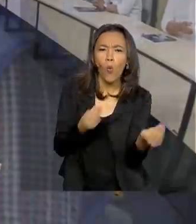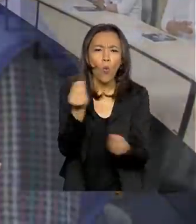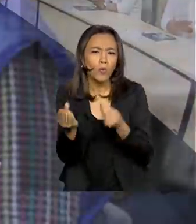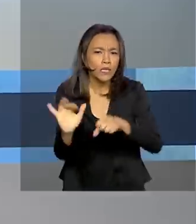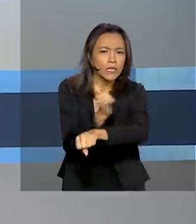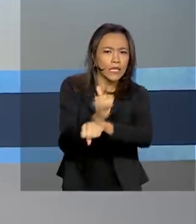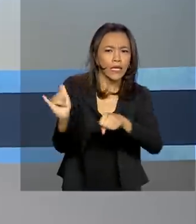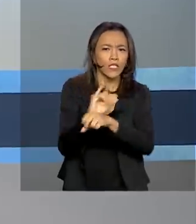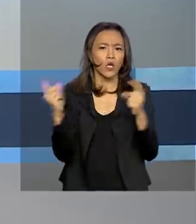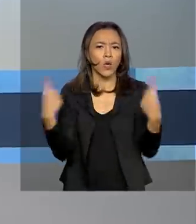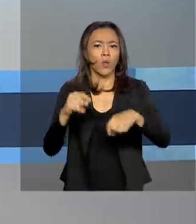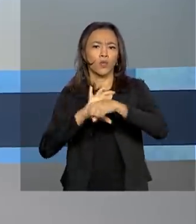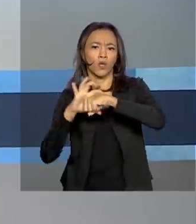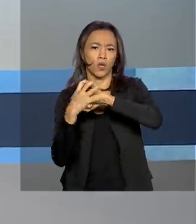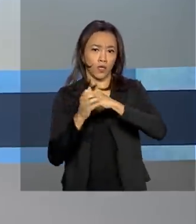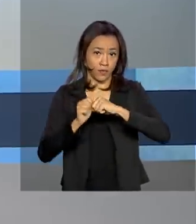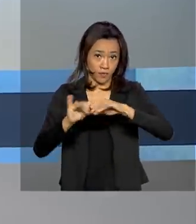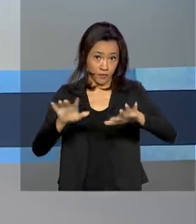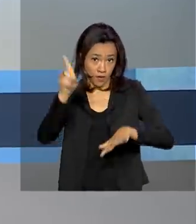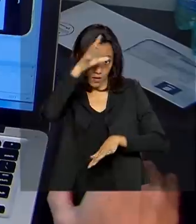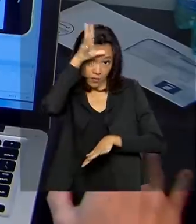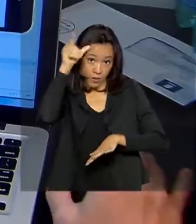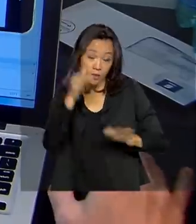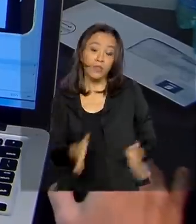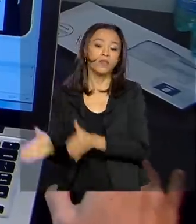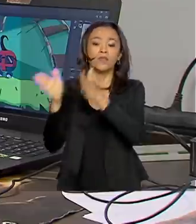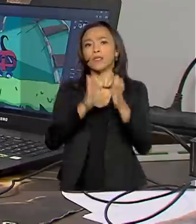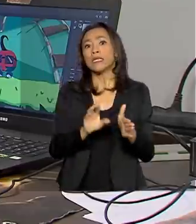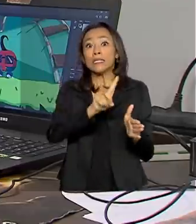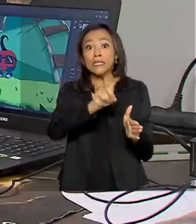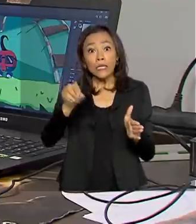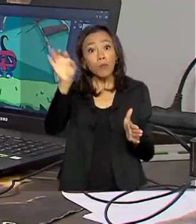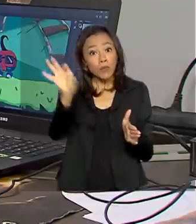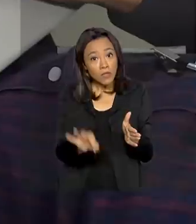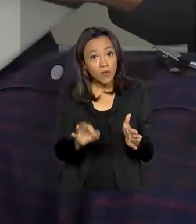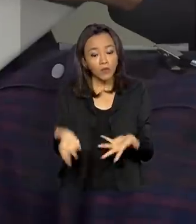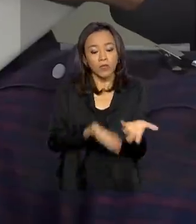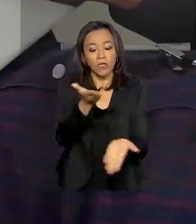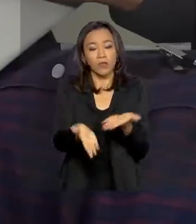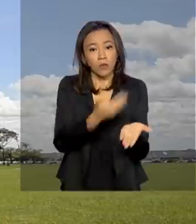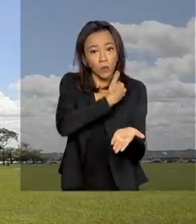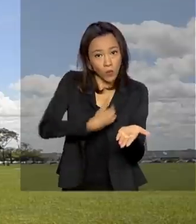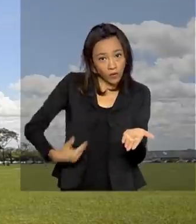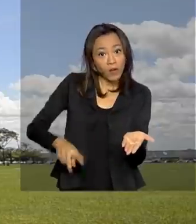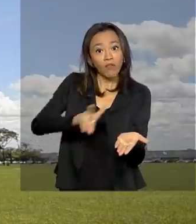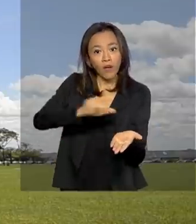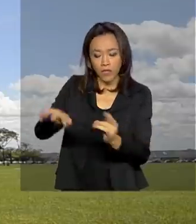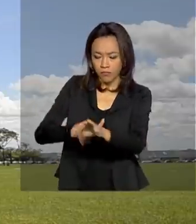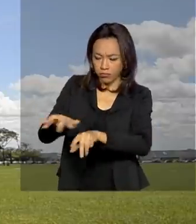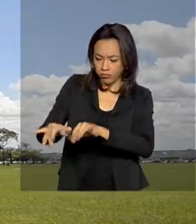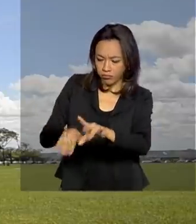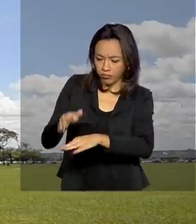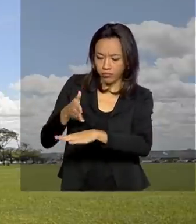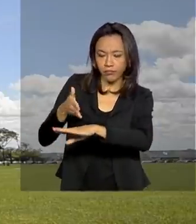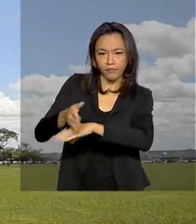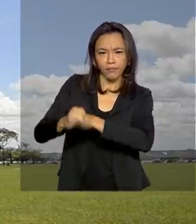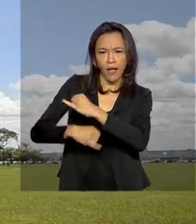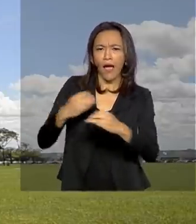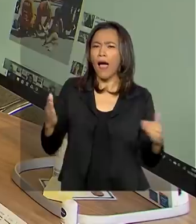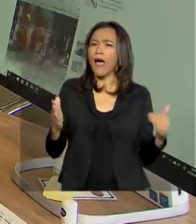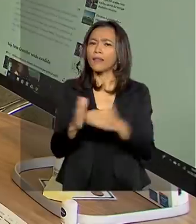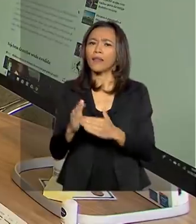Amazonas. E veja também 100% dos serviços públicos vão estar digitalizados até o final de